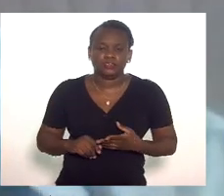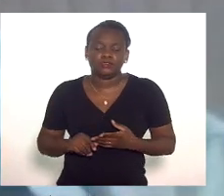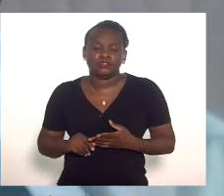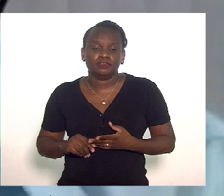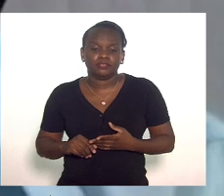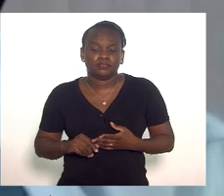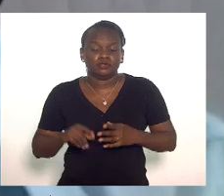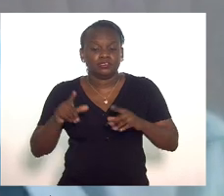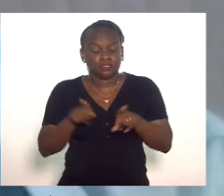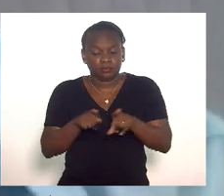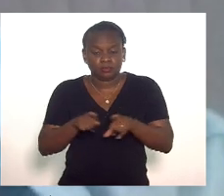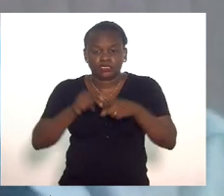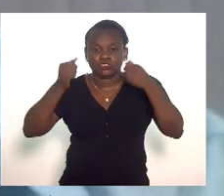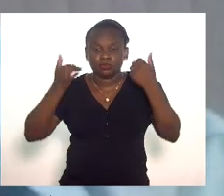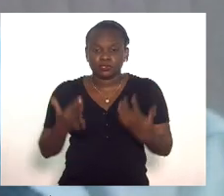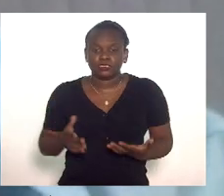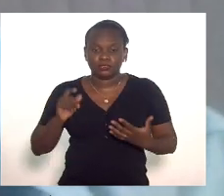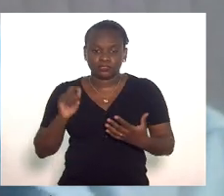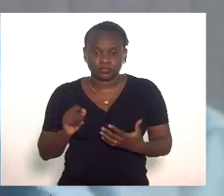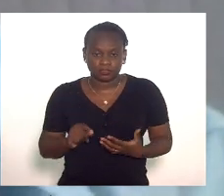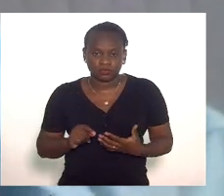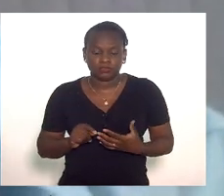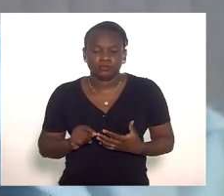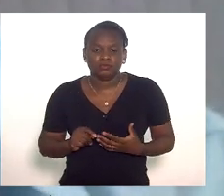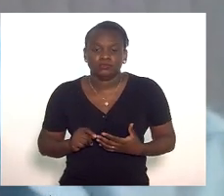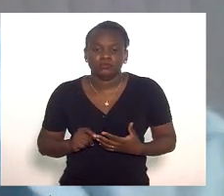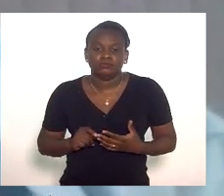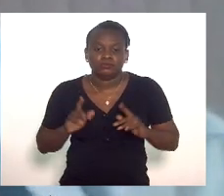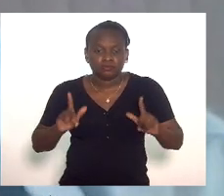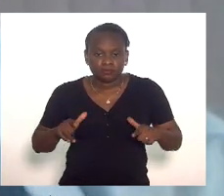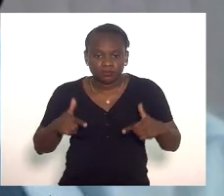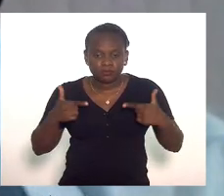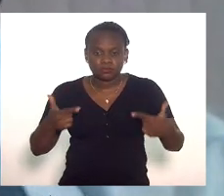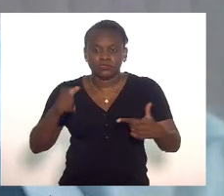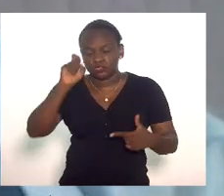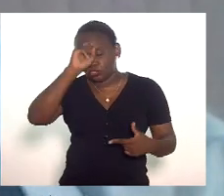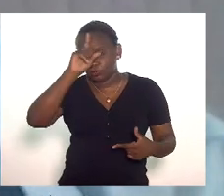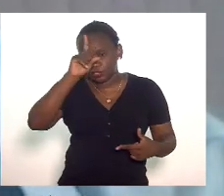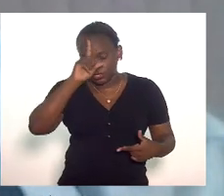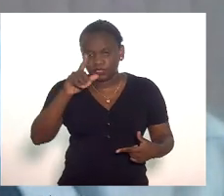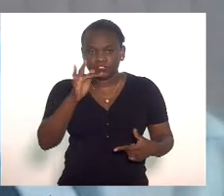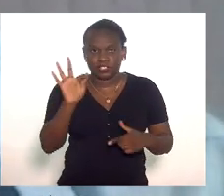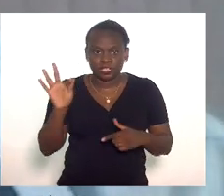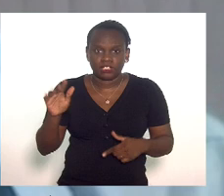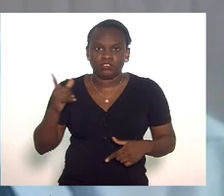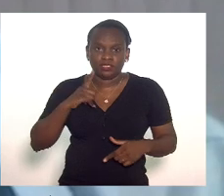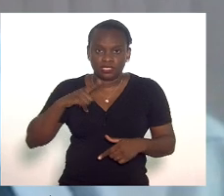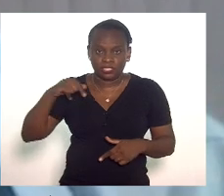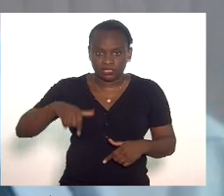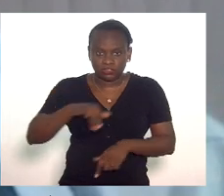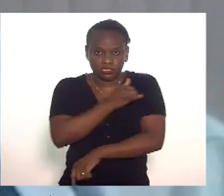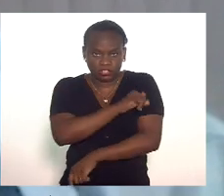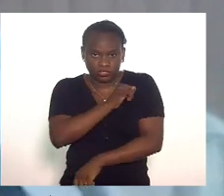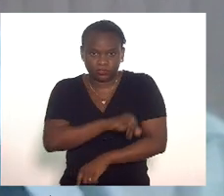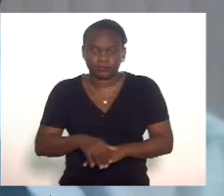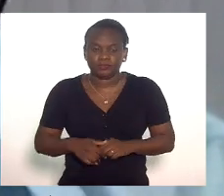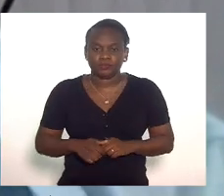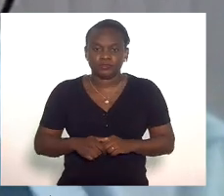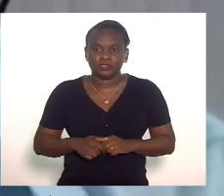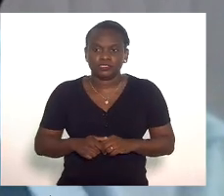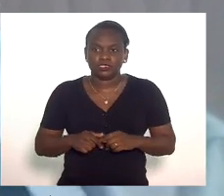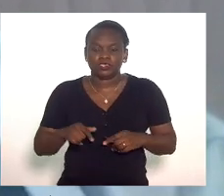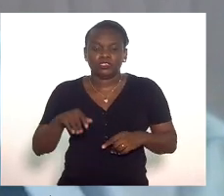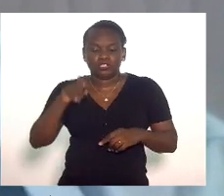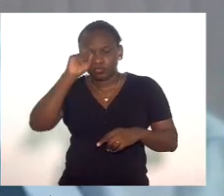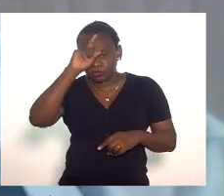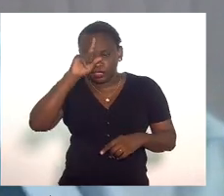registrar também né a atuação dos hospitais federais que nós temos aqui no Rio de Janeiro como o